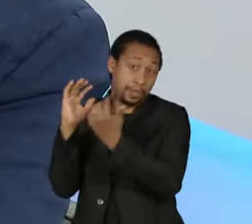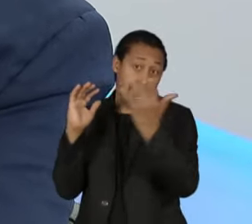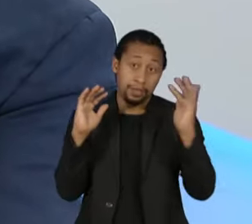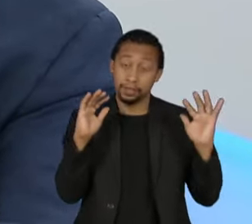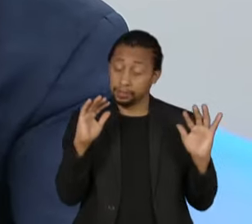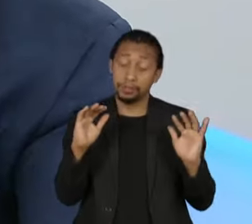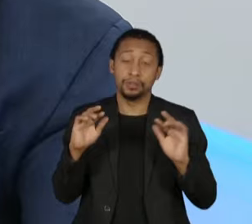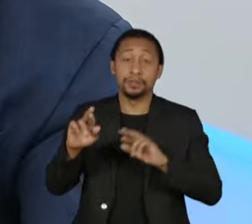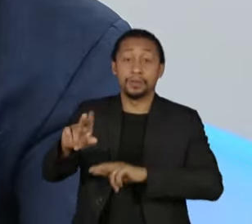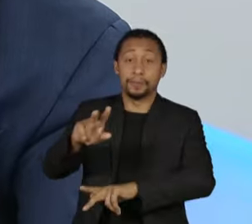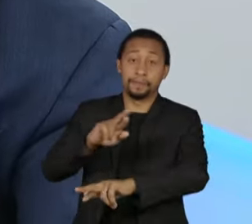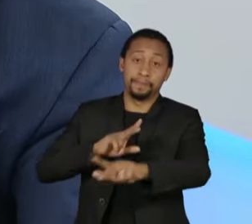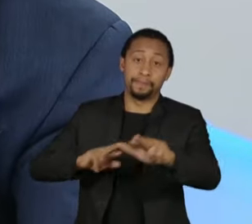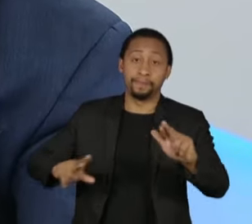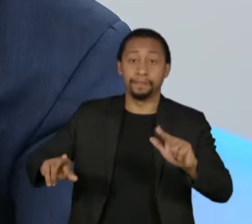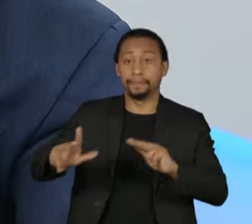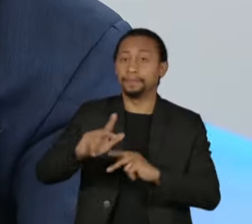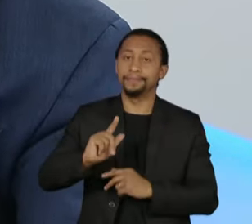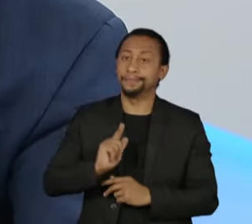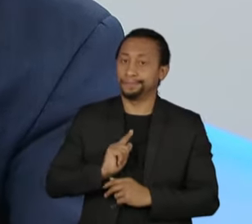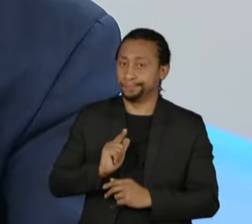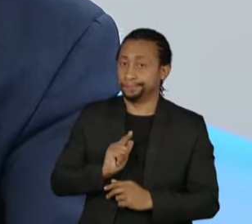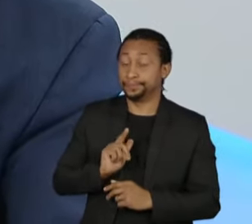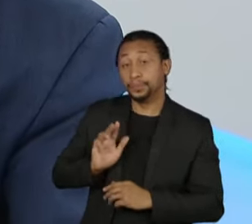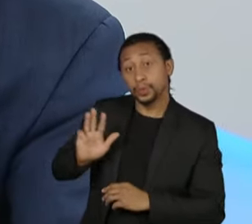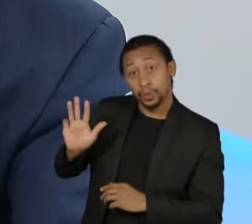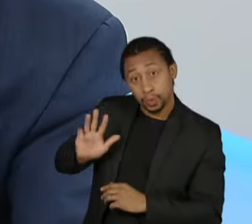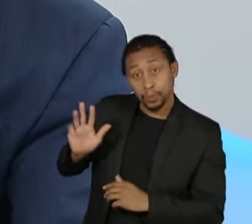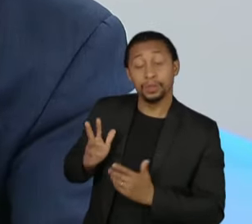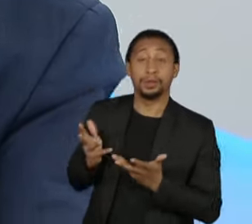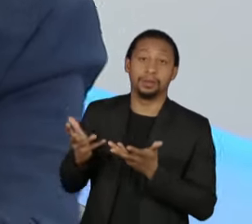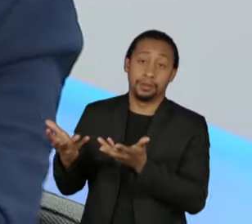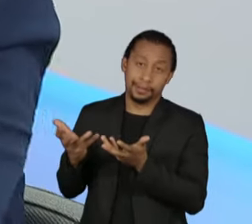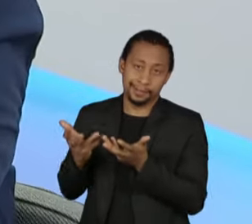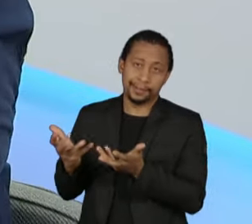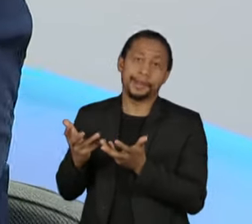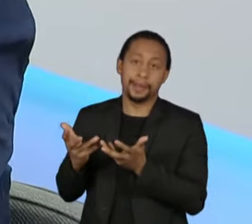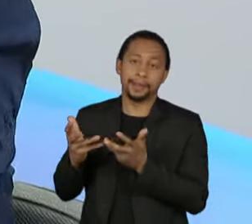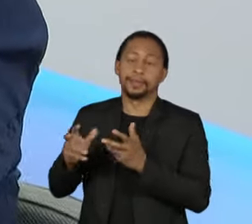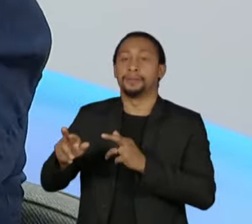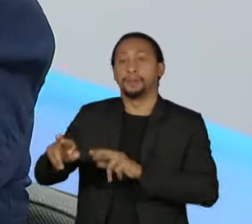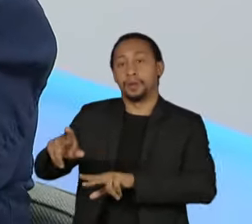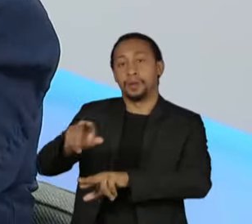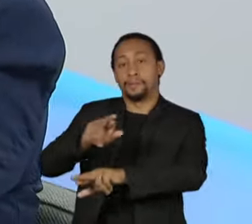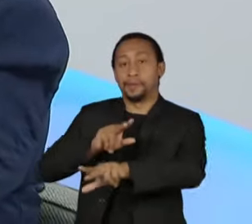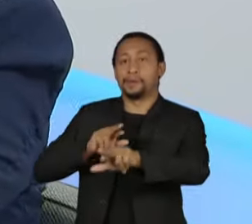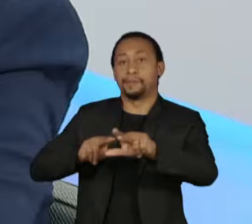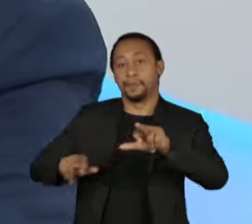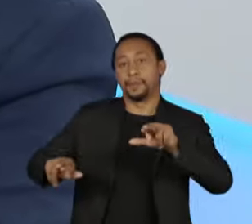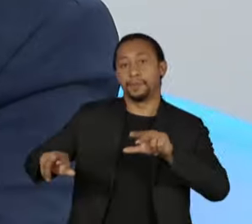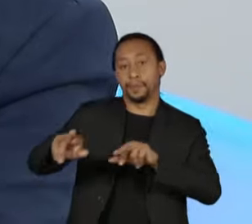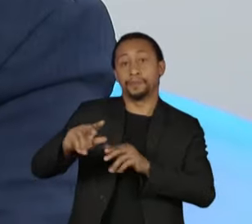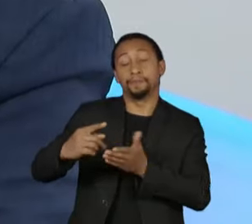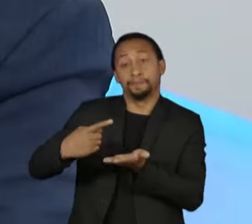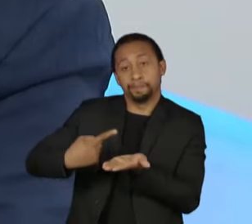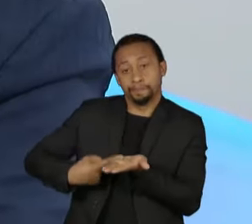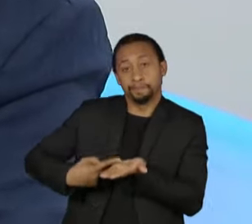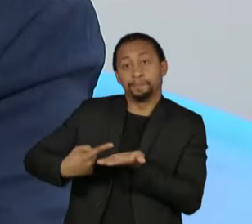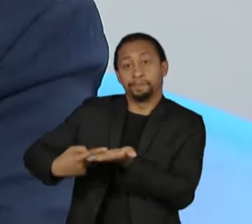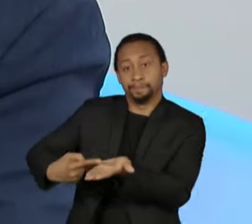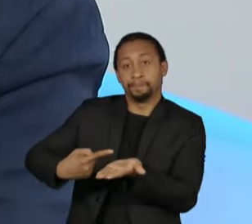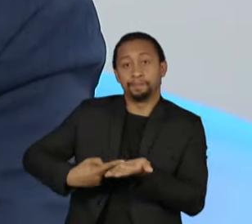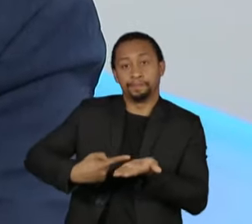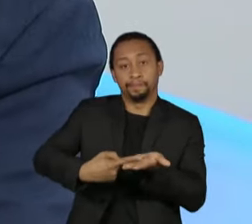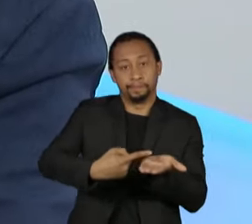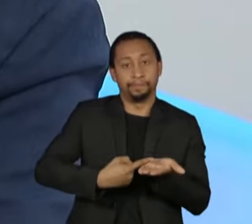que se tenha os diferentes pactuando ali o caminho e,